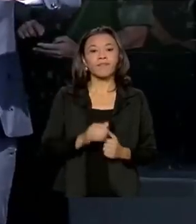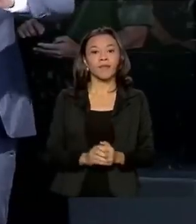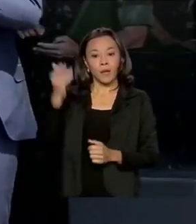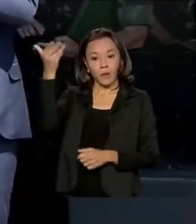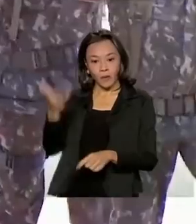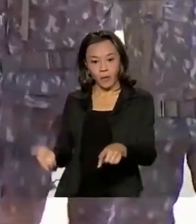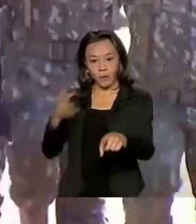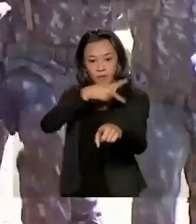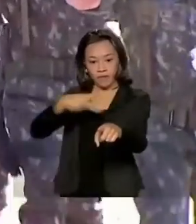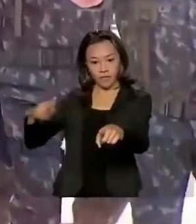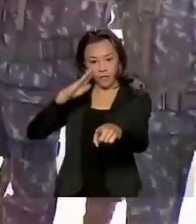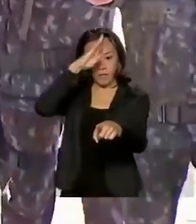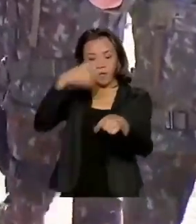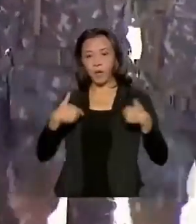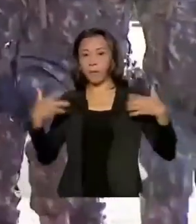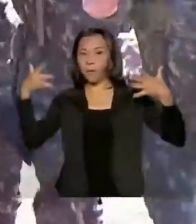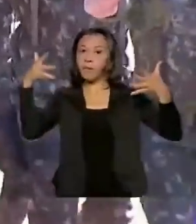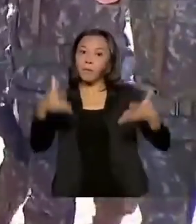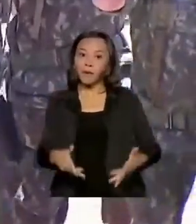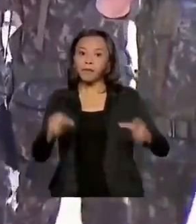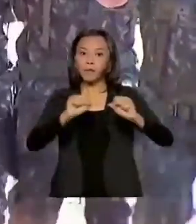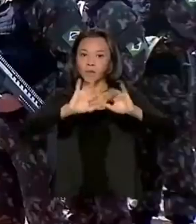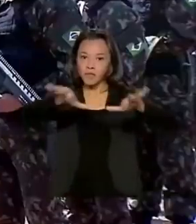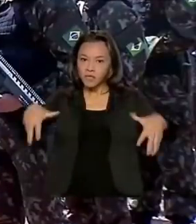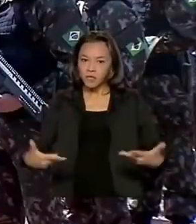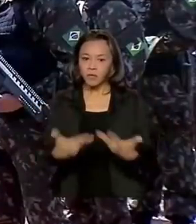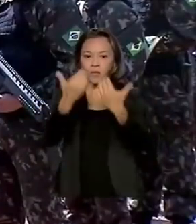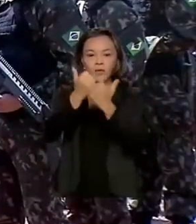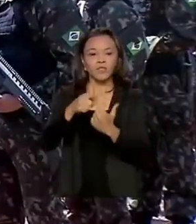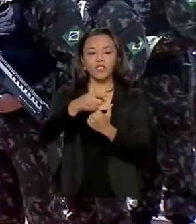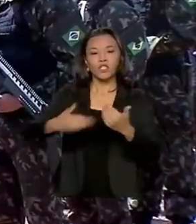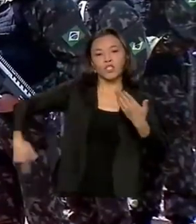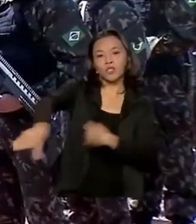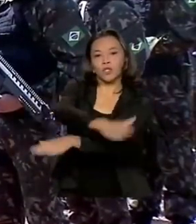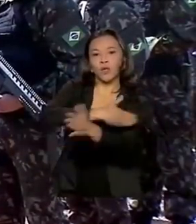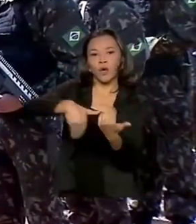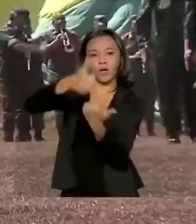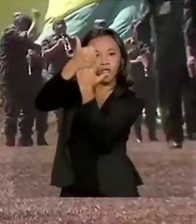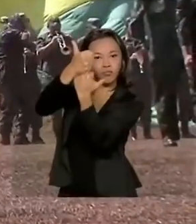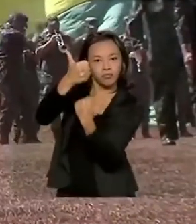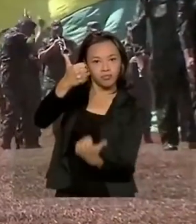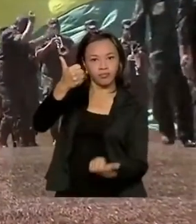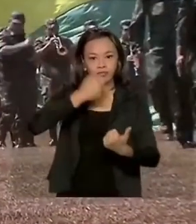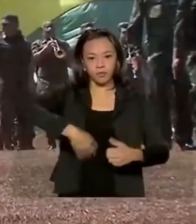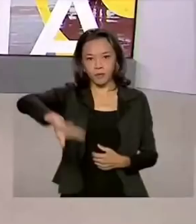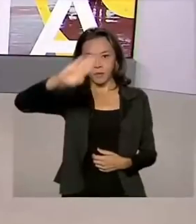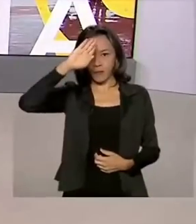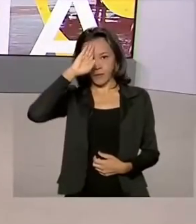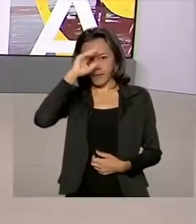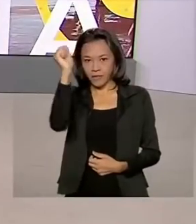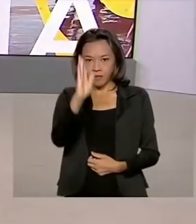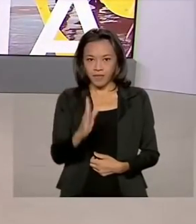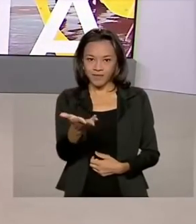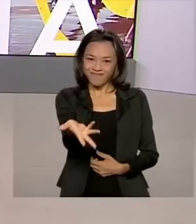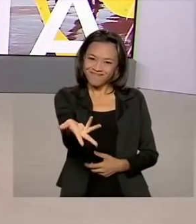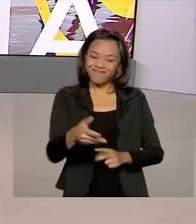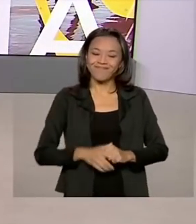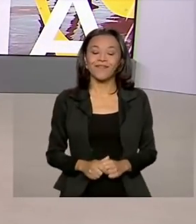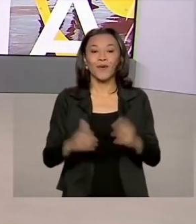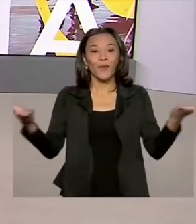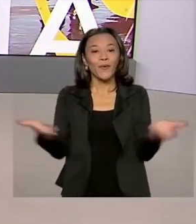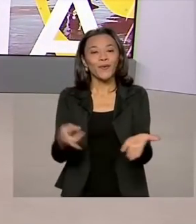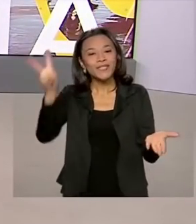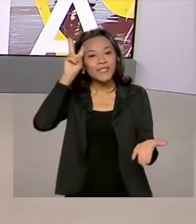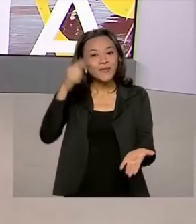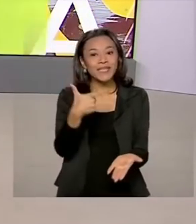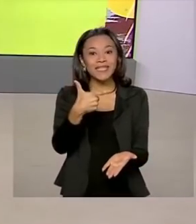Jair Bolsonaro participa da cerimônia da troca do Comando de Operações Especiais do Exército Brasileiro. Segunda-feira,